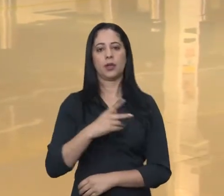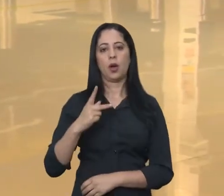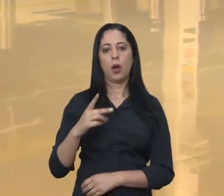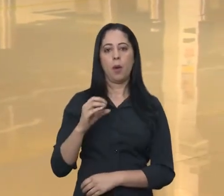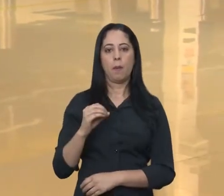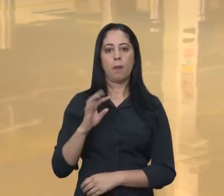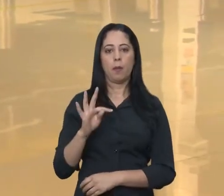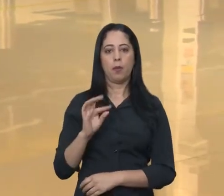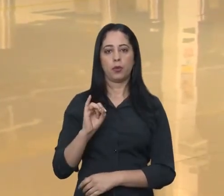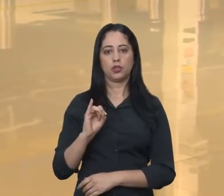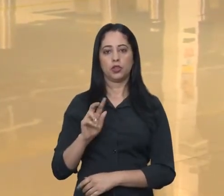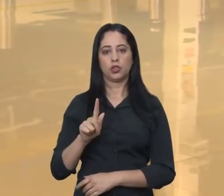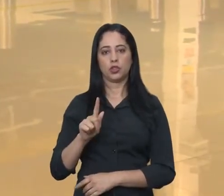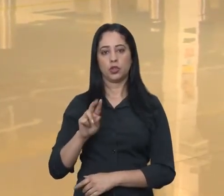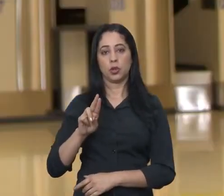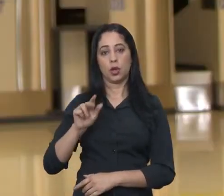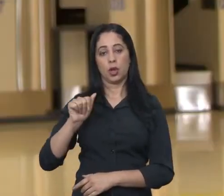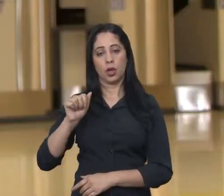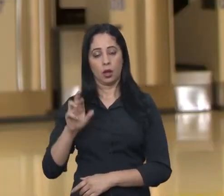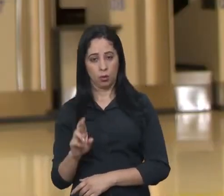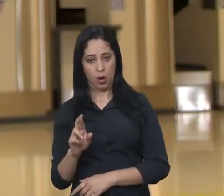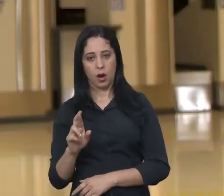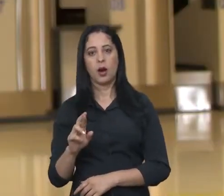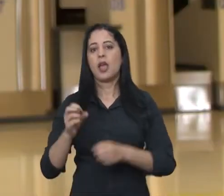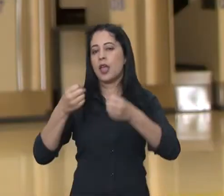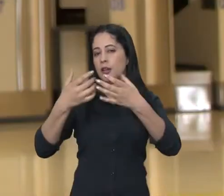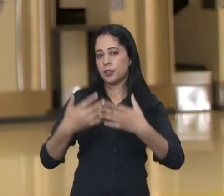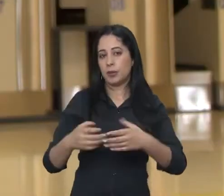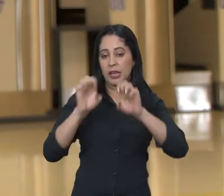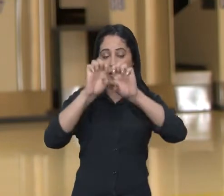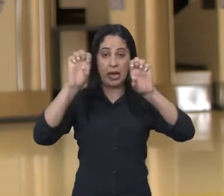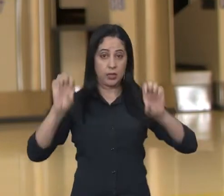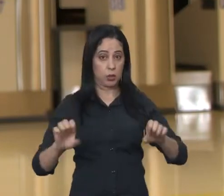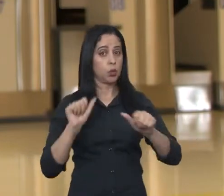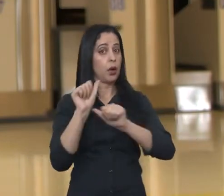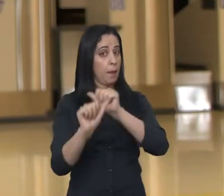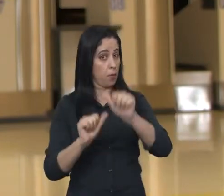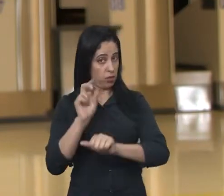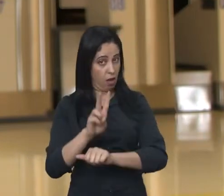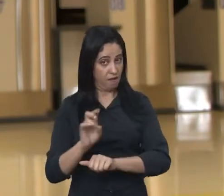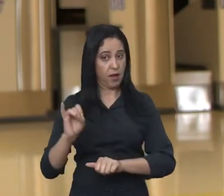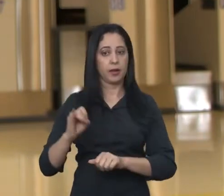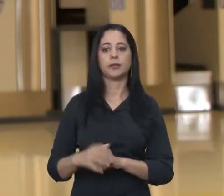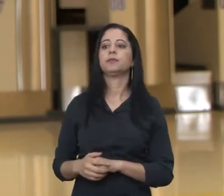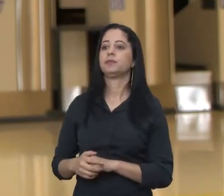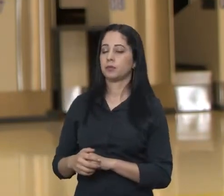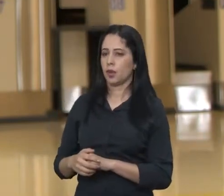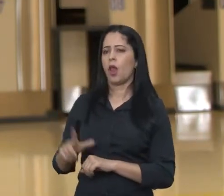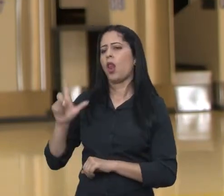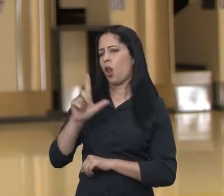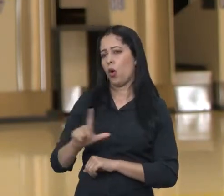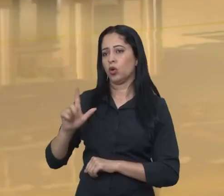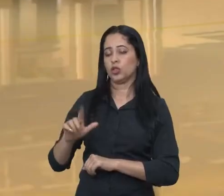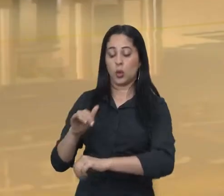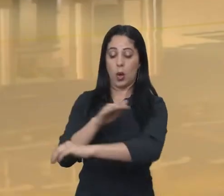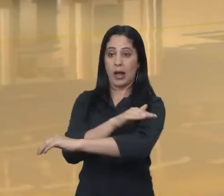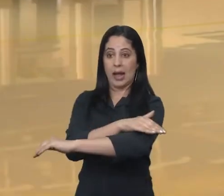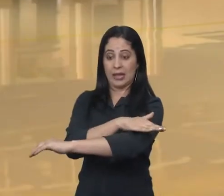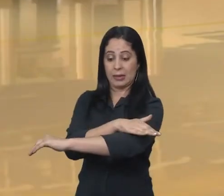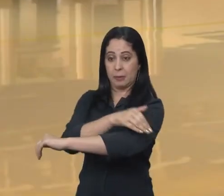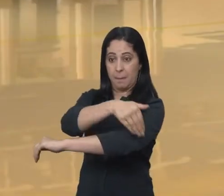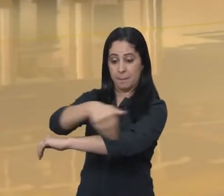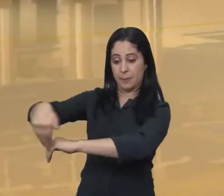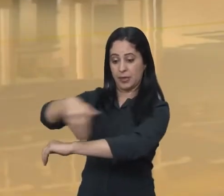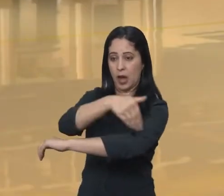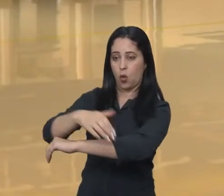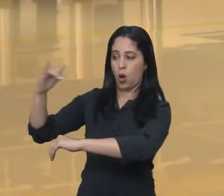Coronel Potiguara, a concessão resultará também em mudanças na estrutura da segurança e demais questões técnicas. A melhoria da